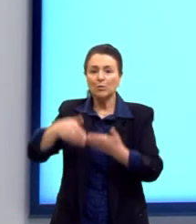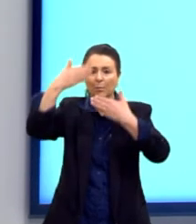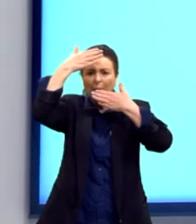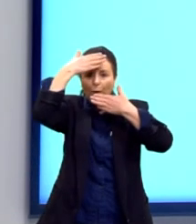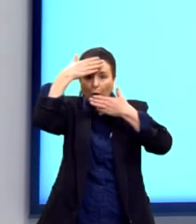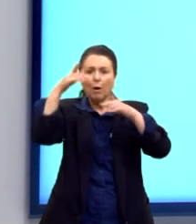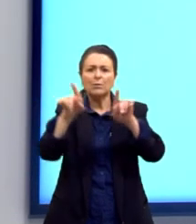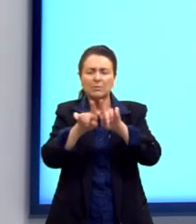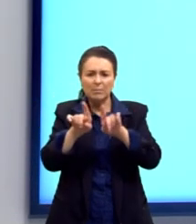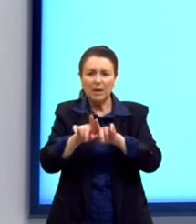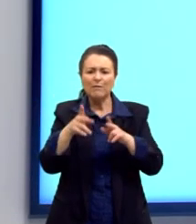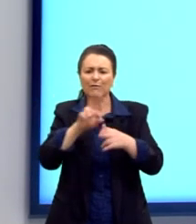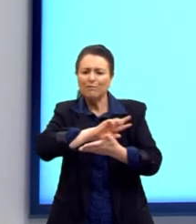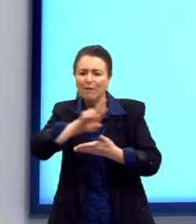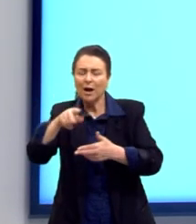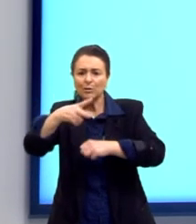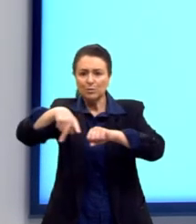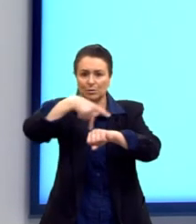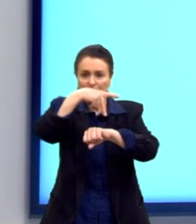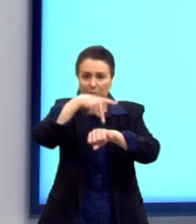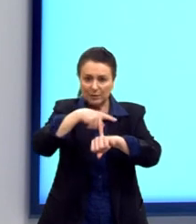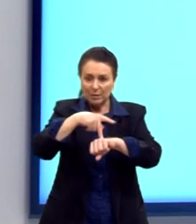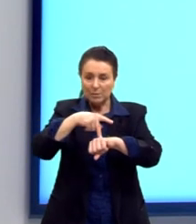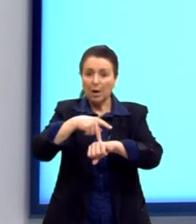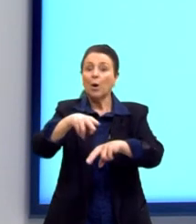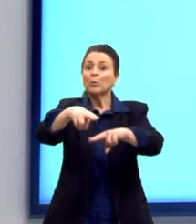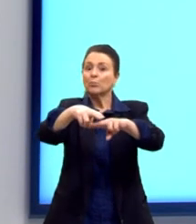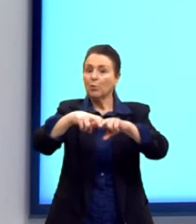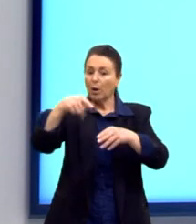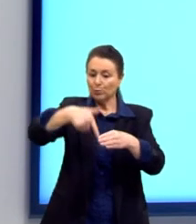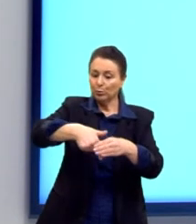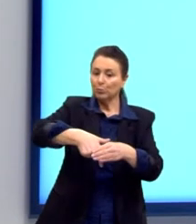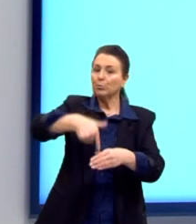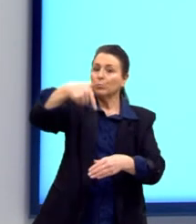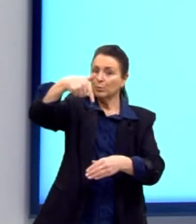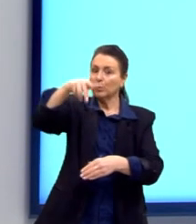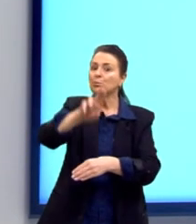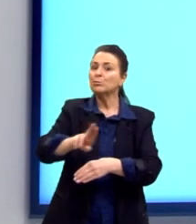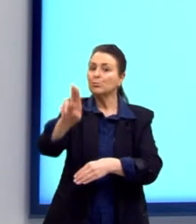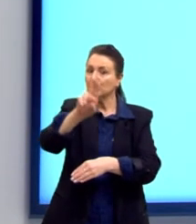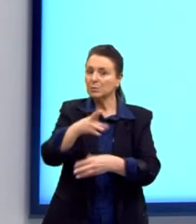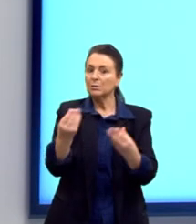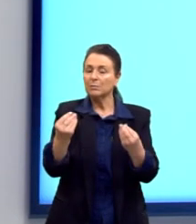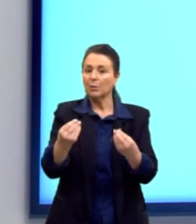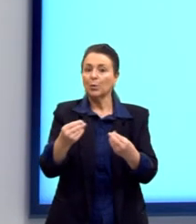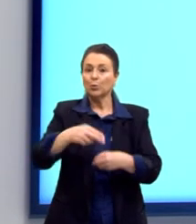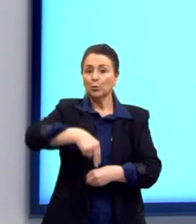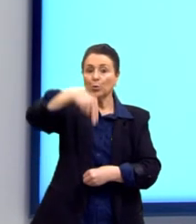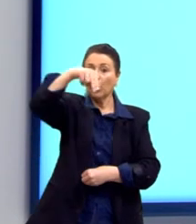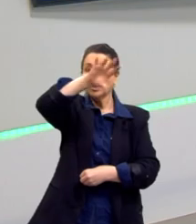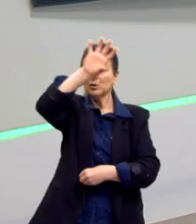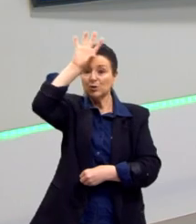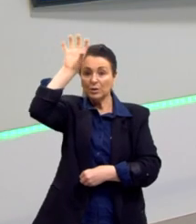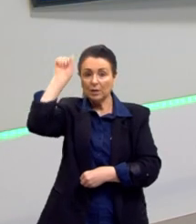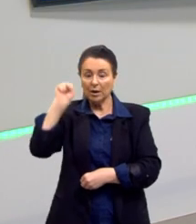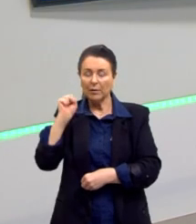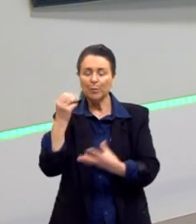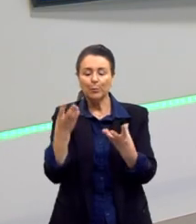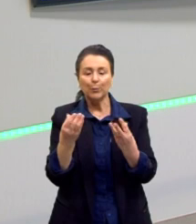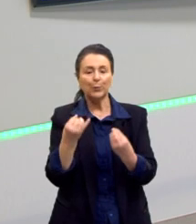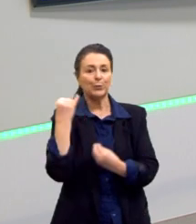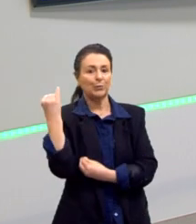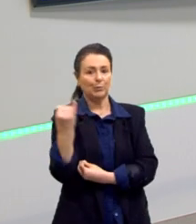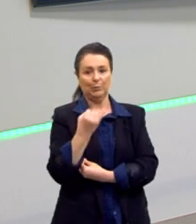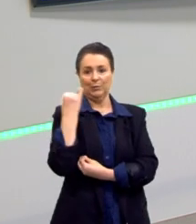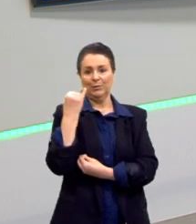ponto importante aí para o fornecimento de combustível, de petróleo. Então, a guerra no norte da África também vai ser muito importante para